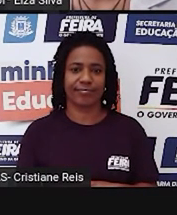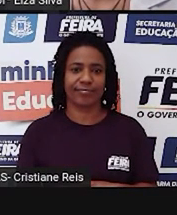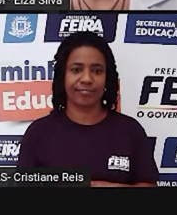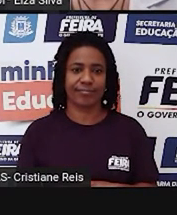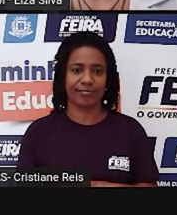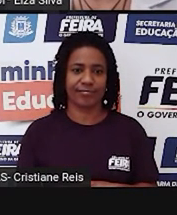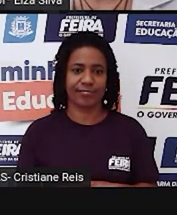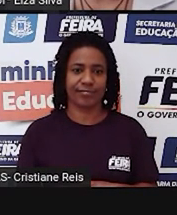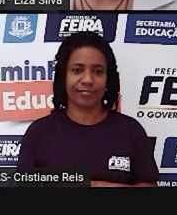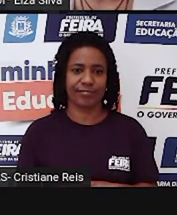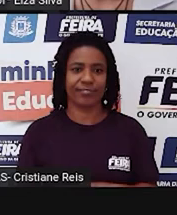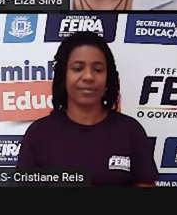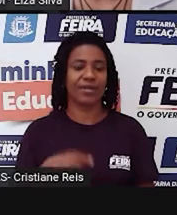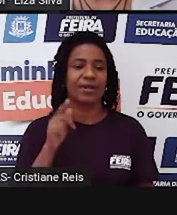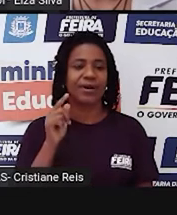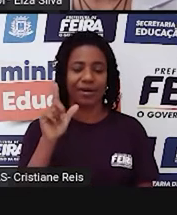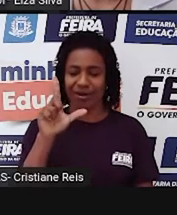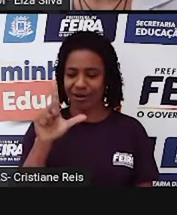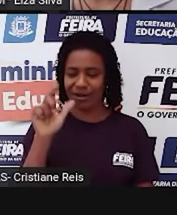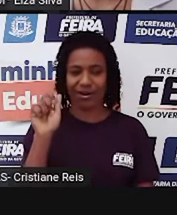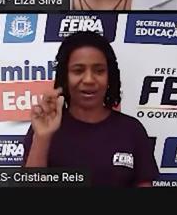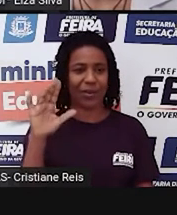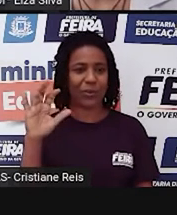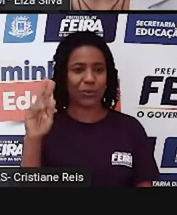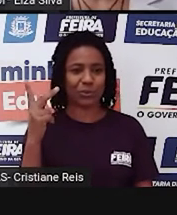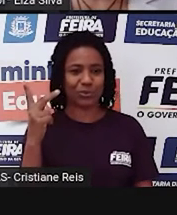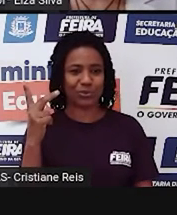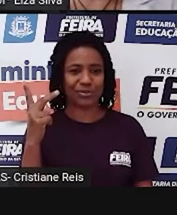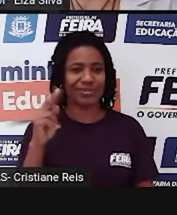Lunch, almoço.